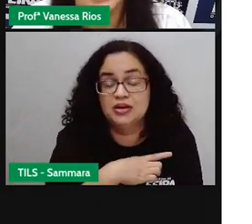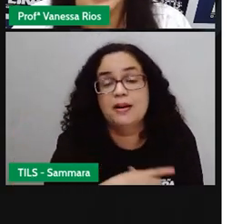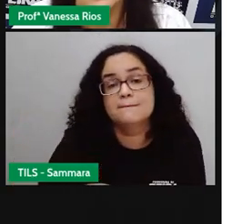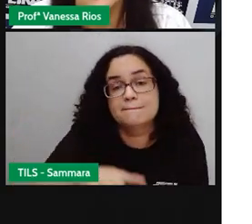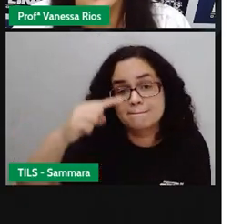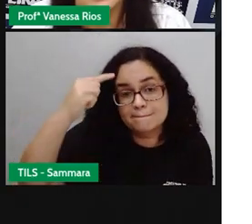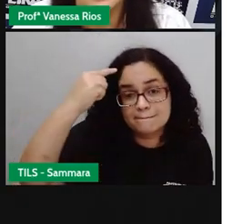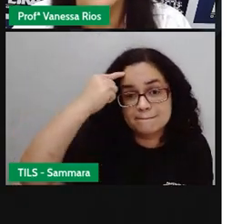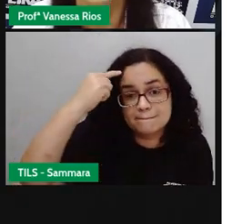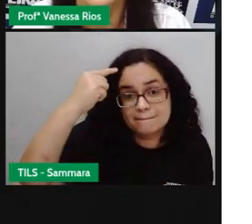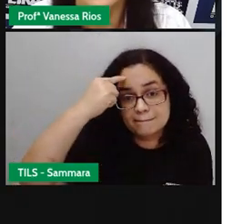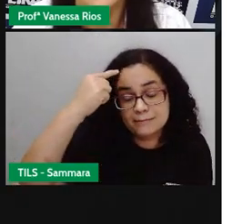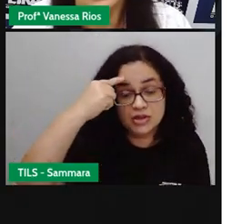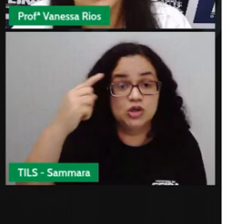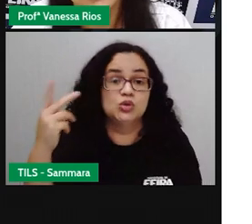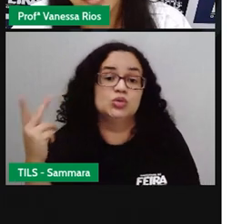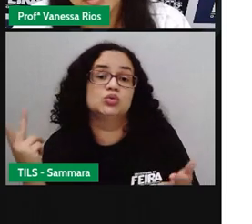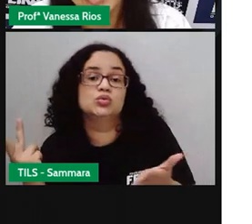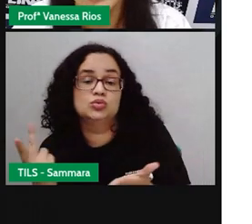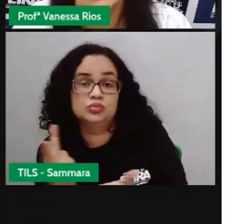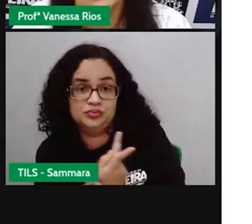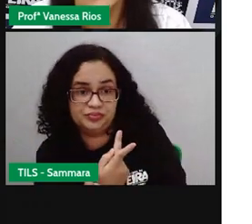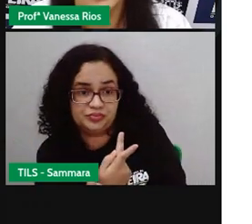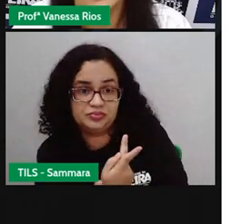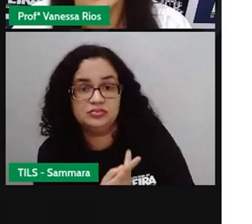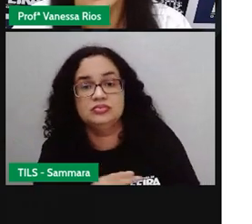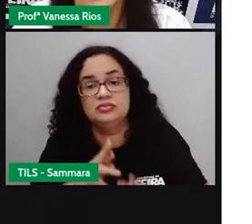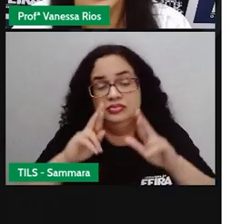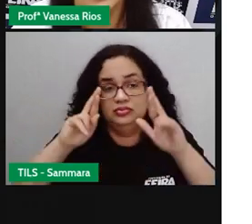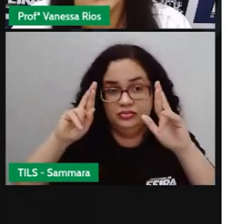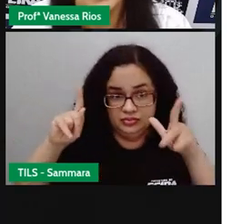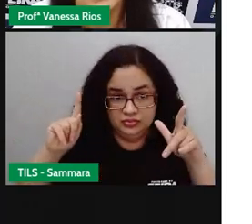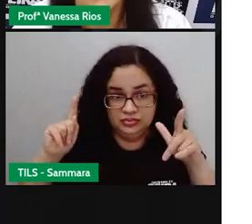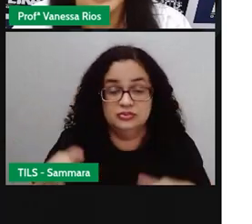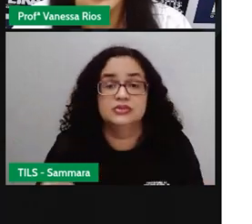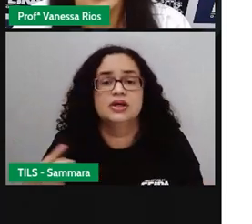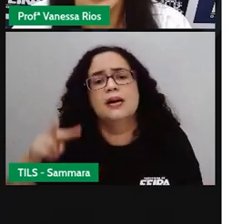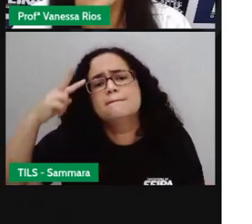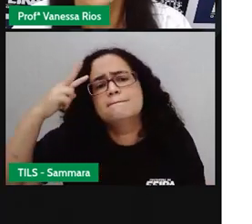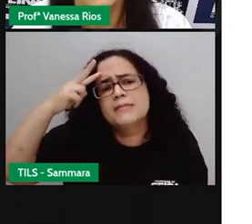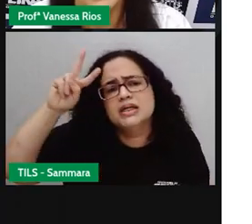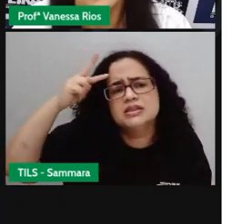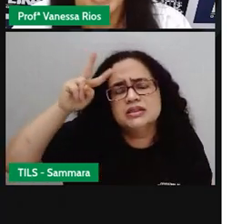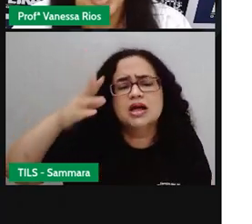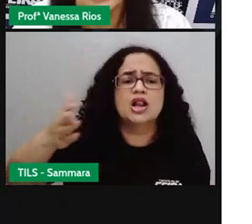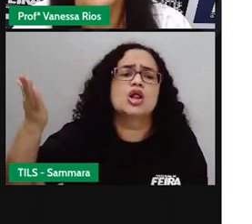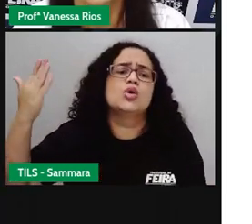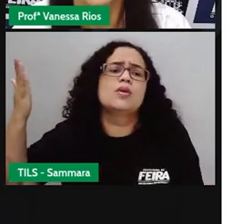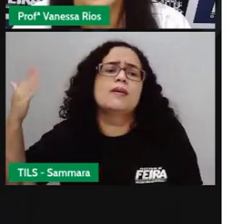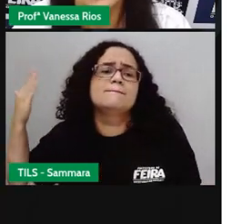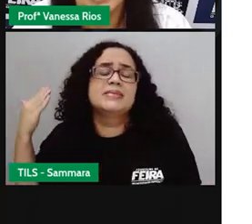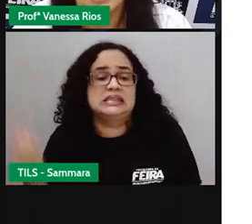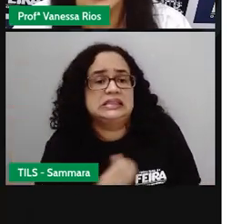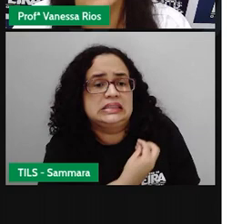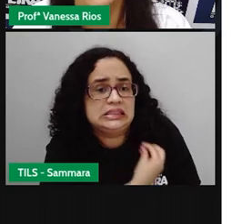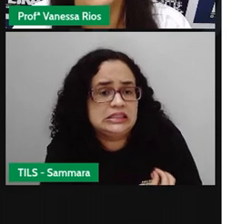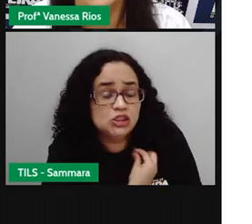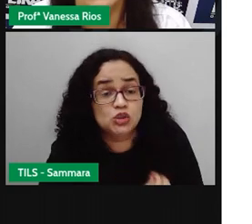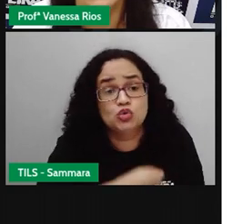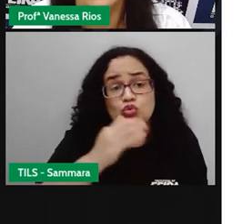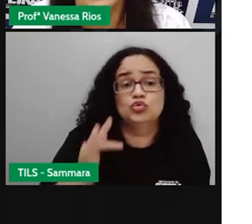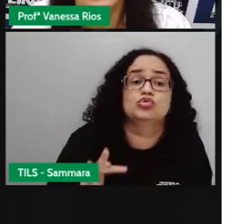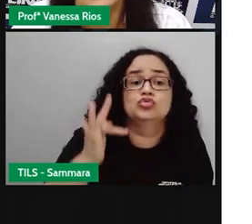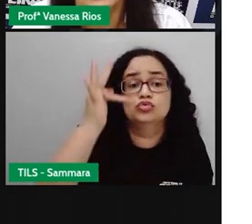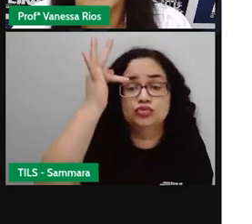pensar em que ele aconteceria de forma diferente. Mas lembre aí, ó, do passado, do presente e do